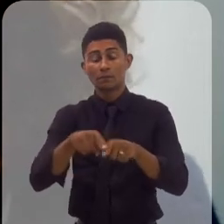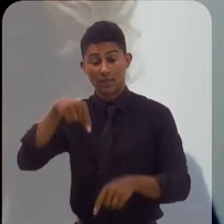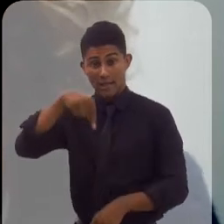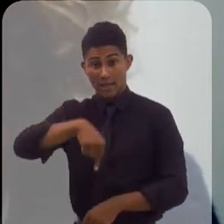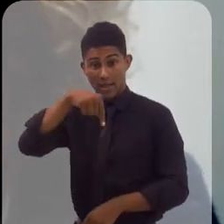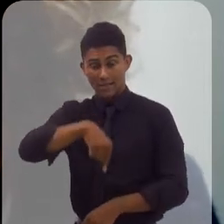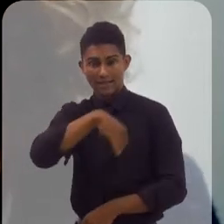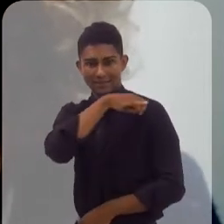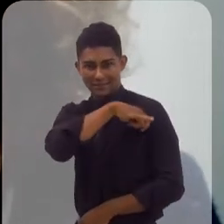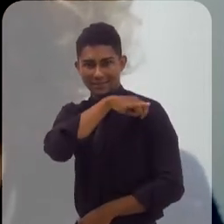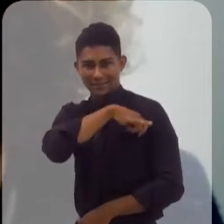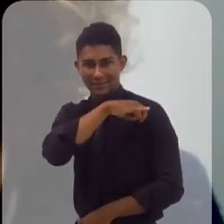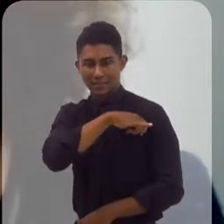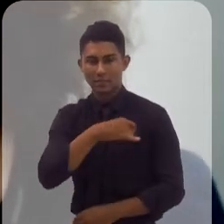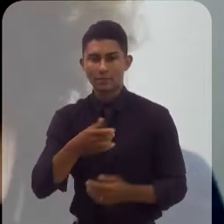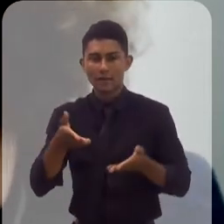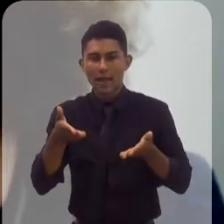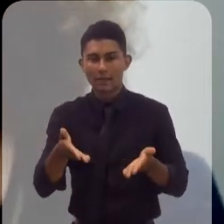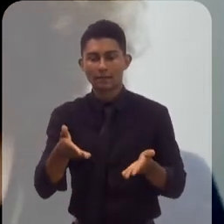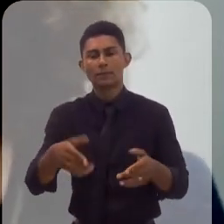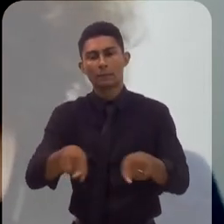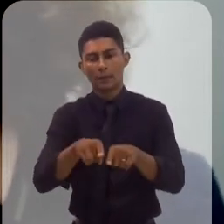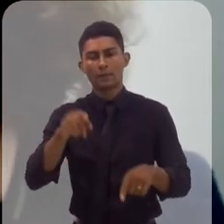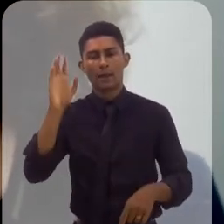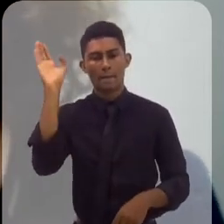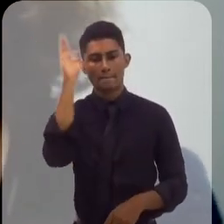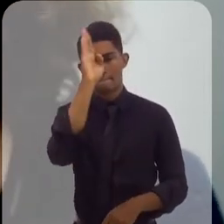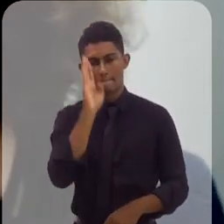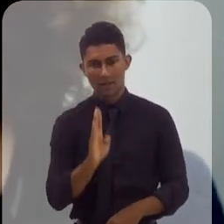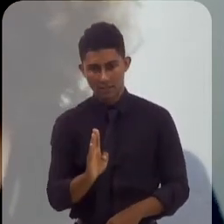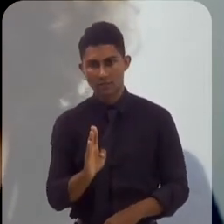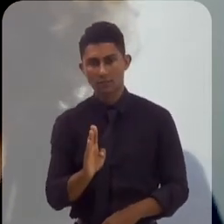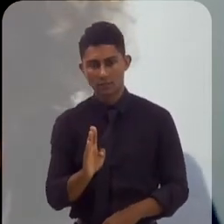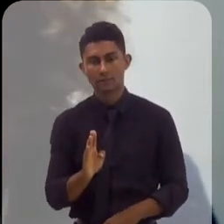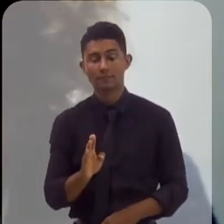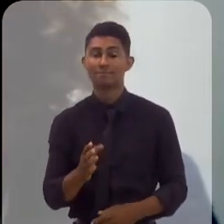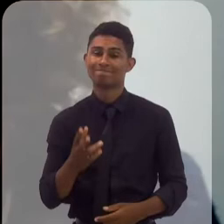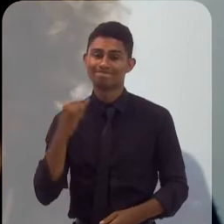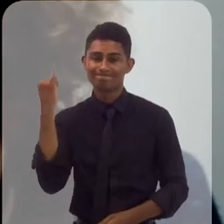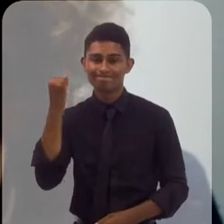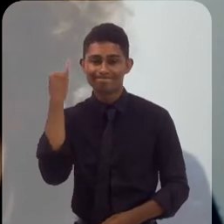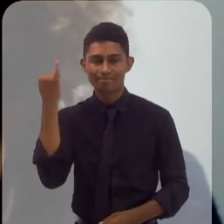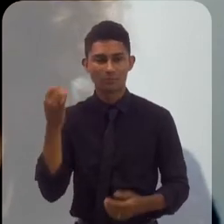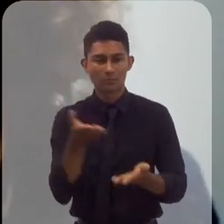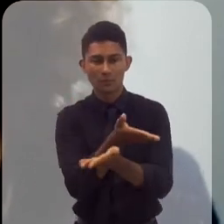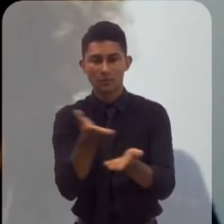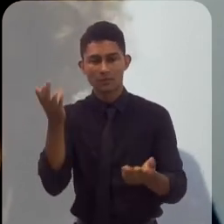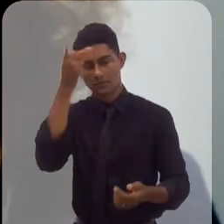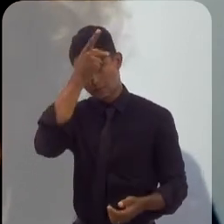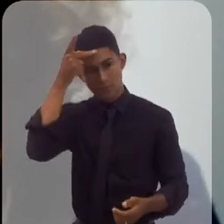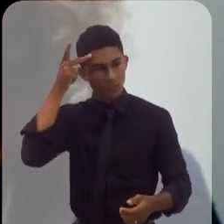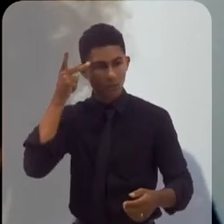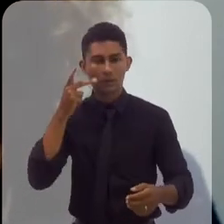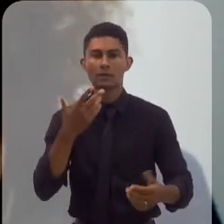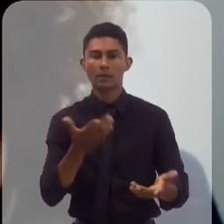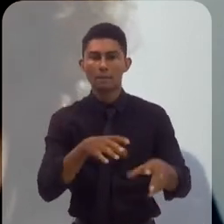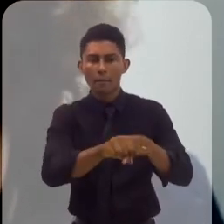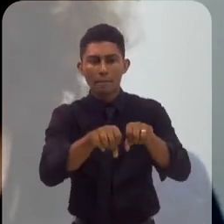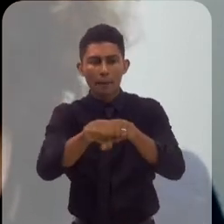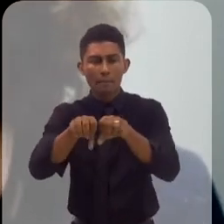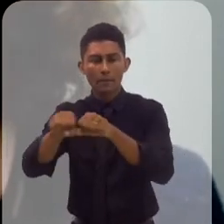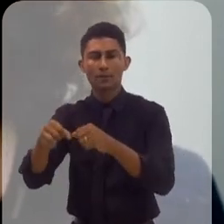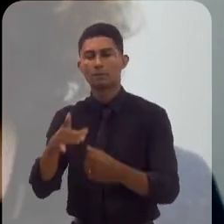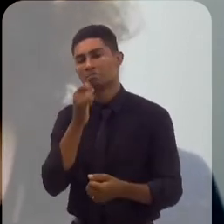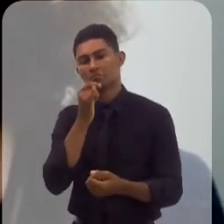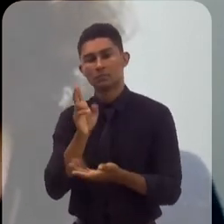formar aqui em território fluminense, brasileiro, porque eu acho que também a gente tem essa potencialidade no Rio, quer dizer,